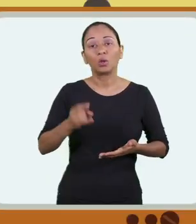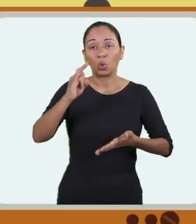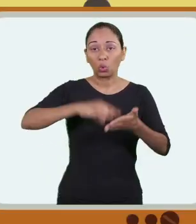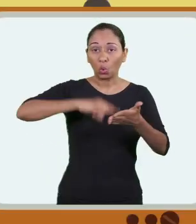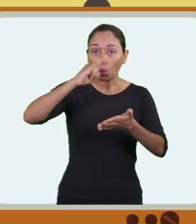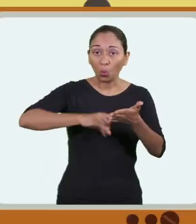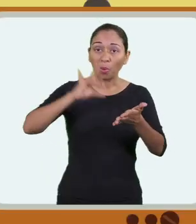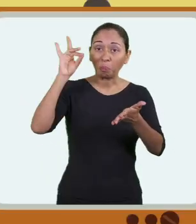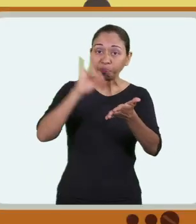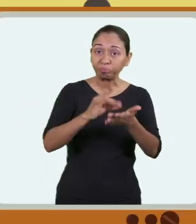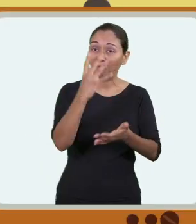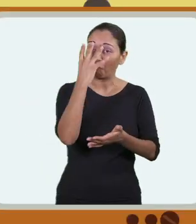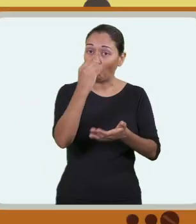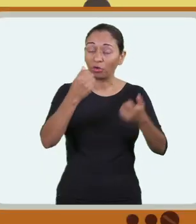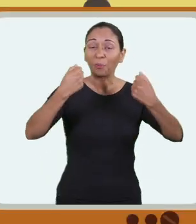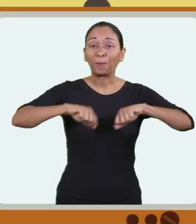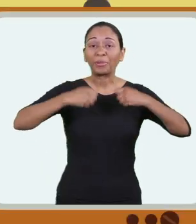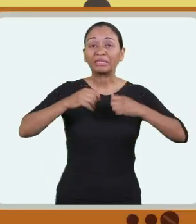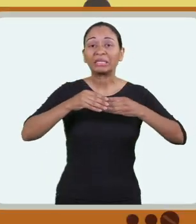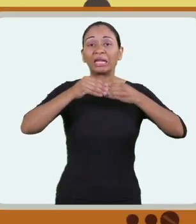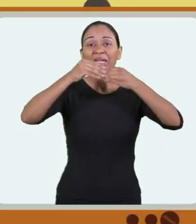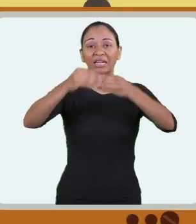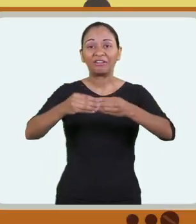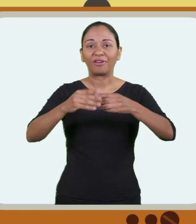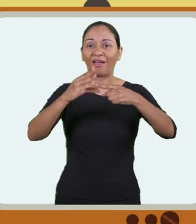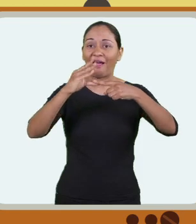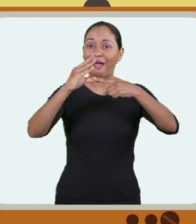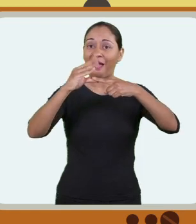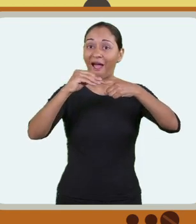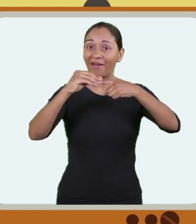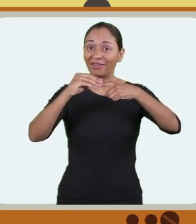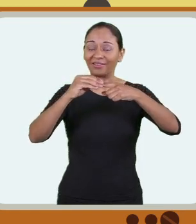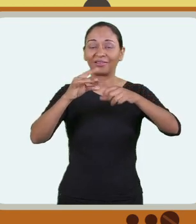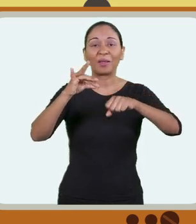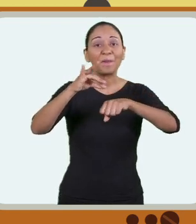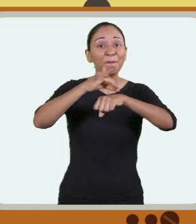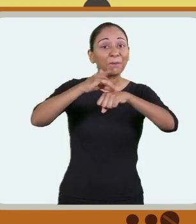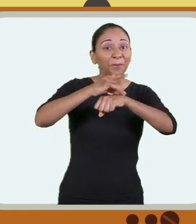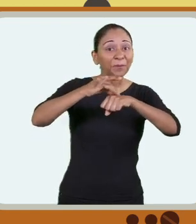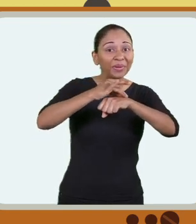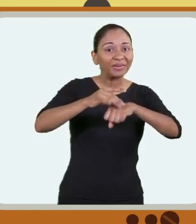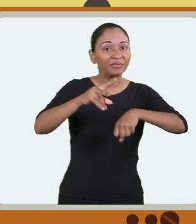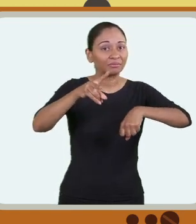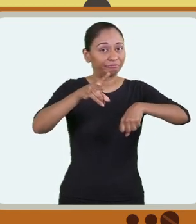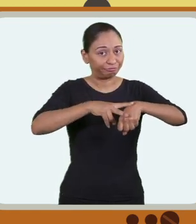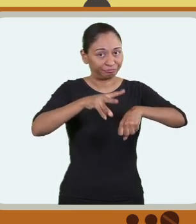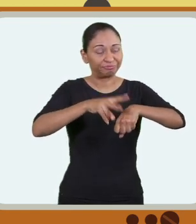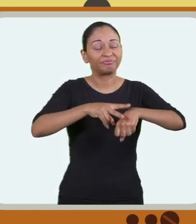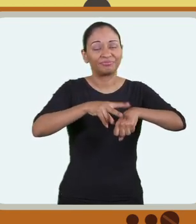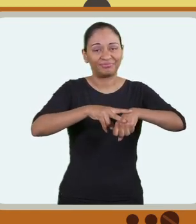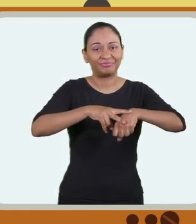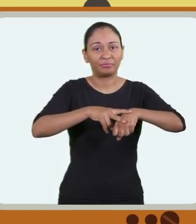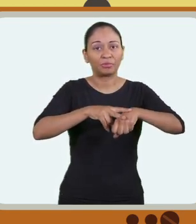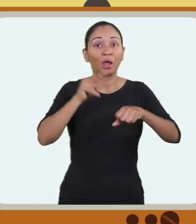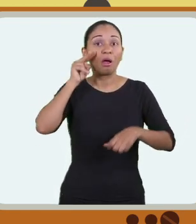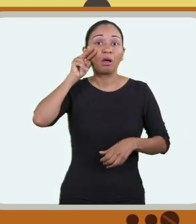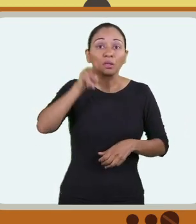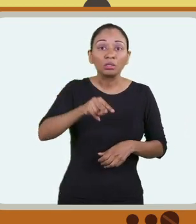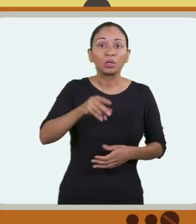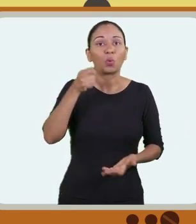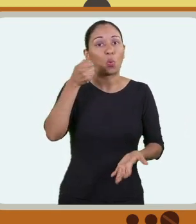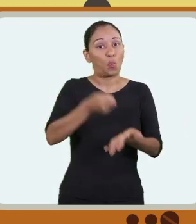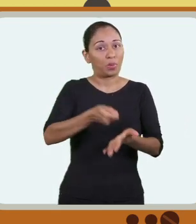Além do documento de identificação original com foto, você precisa levar uma caneta esferográfica de tinta preta, fabricada em material